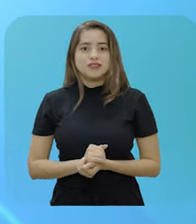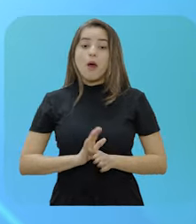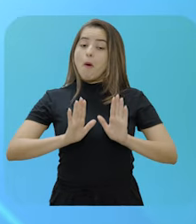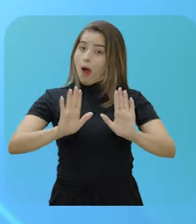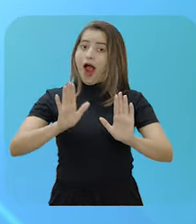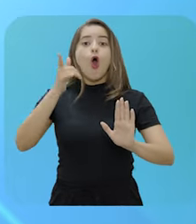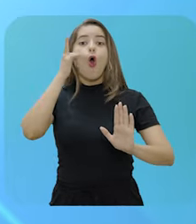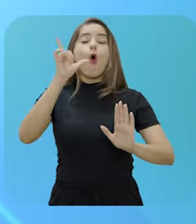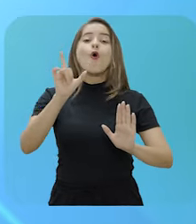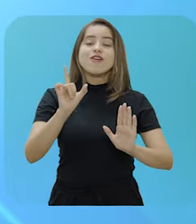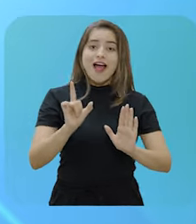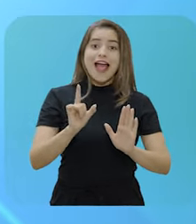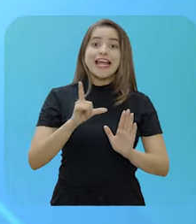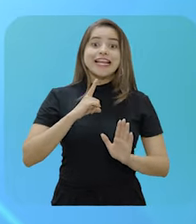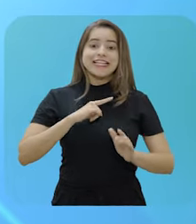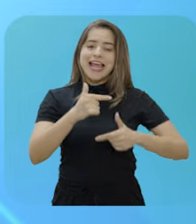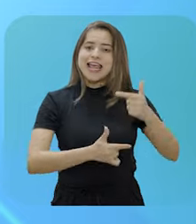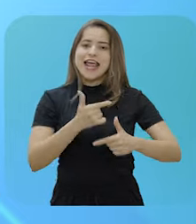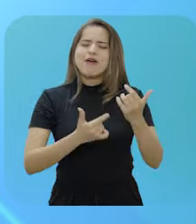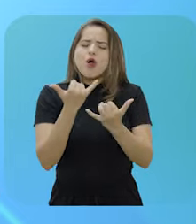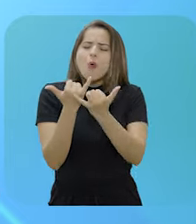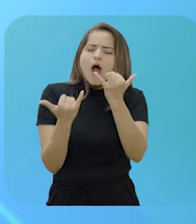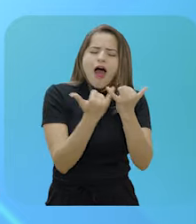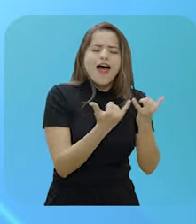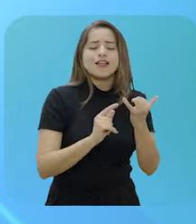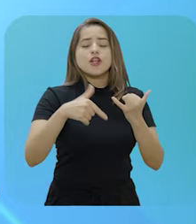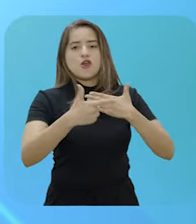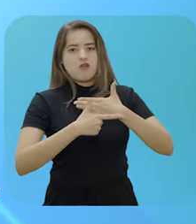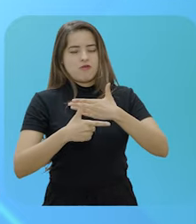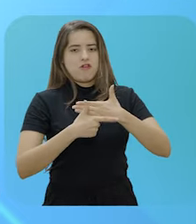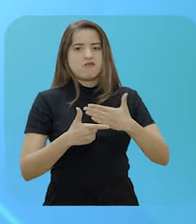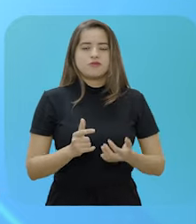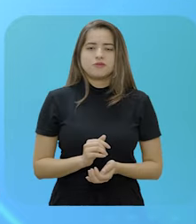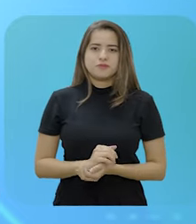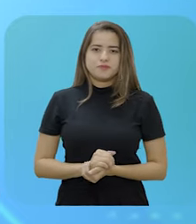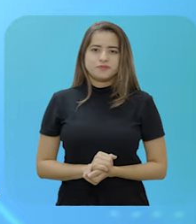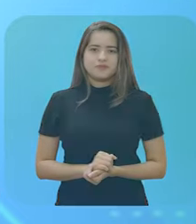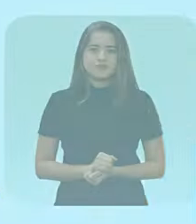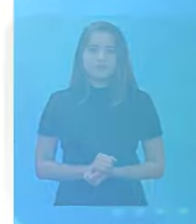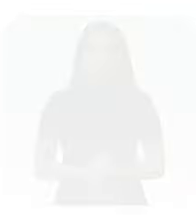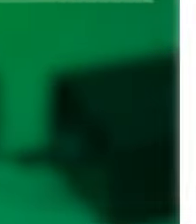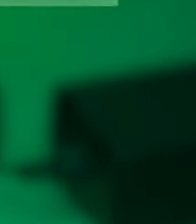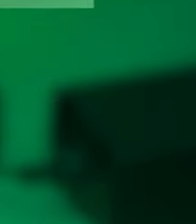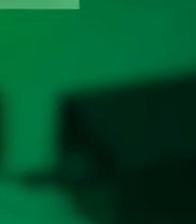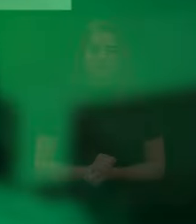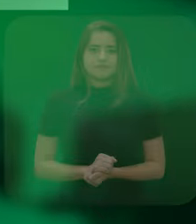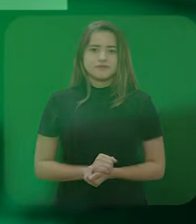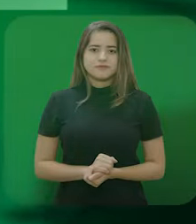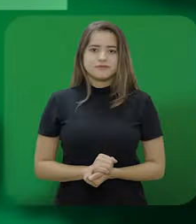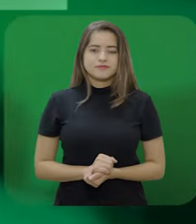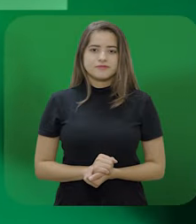cargo de origem, mas consegue parcialmente ou as de cargo de semelhante complexidade. O que